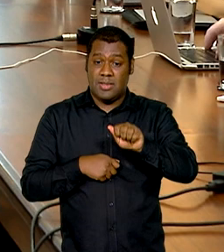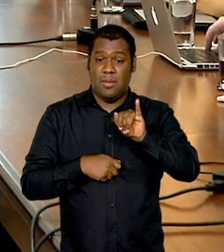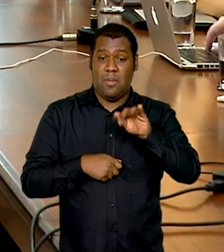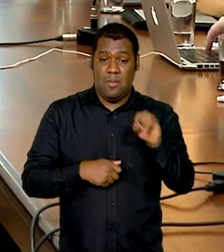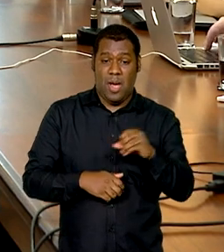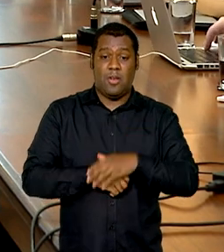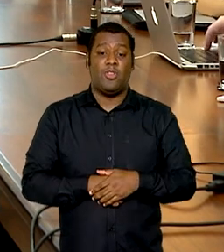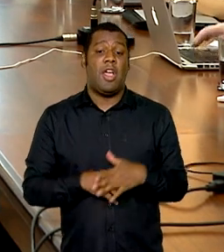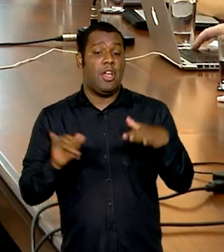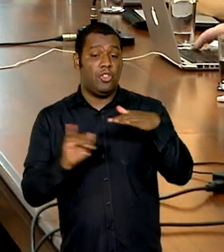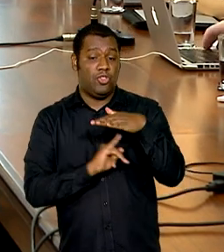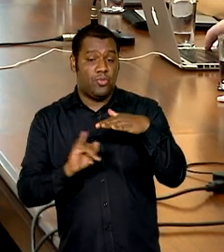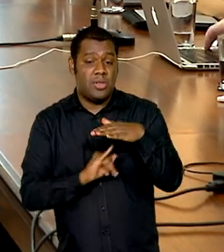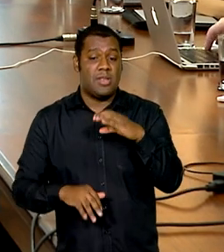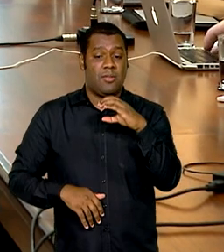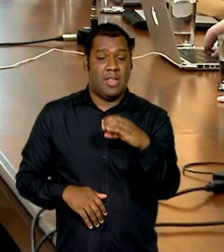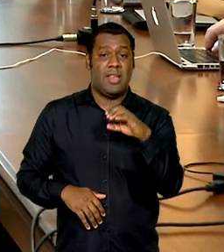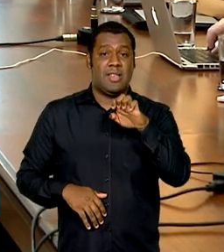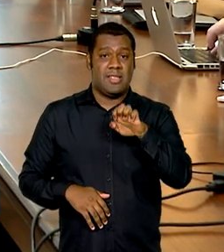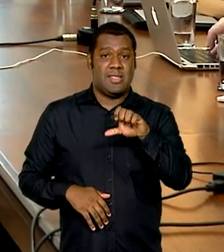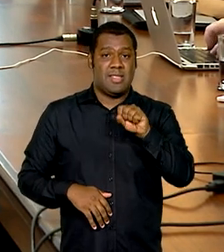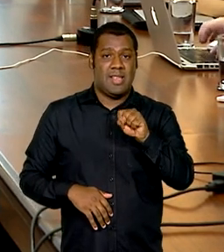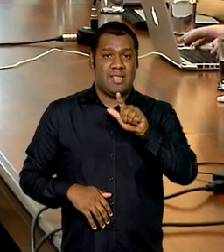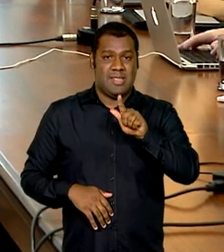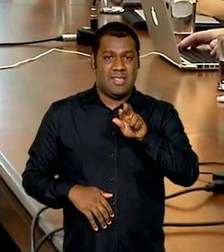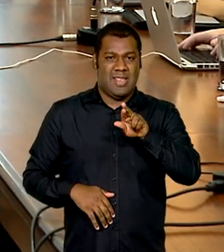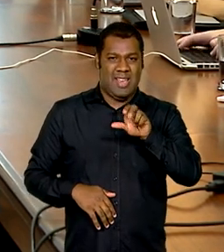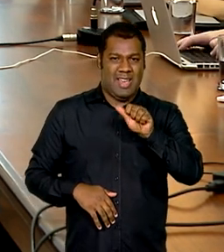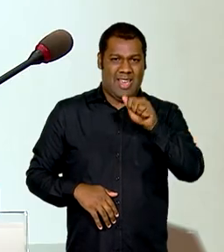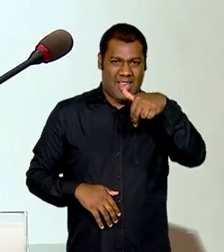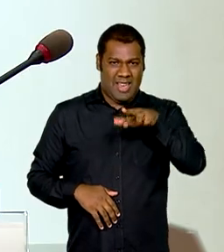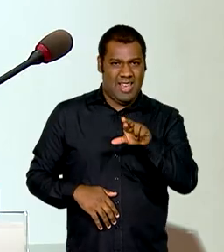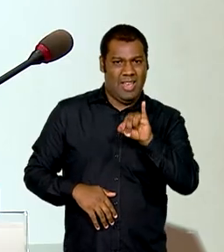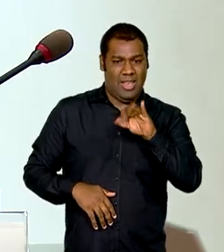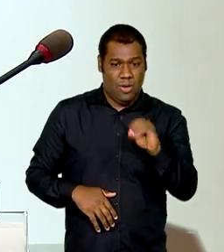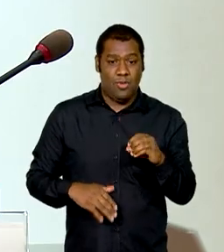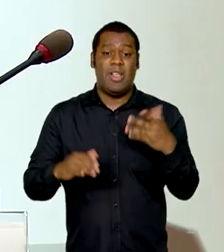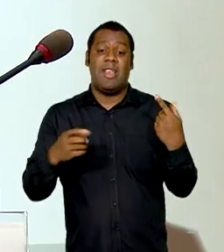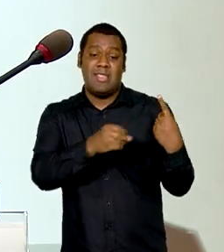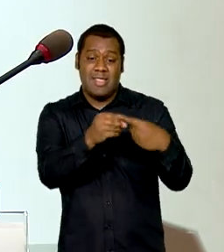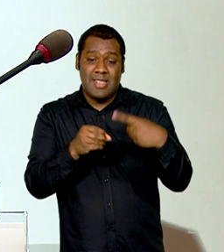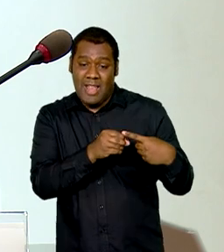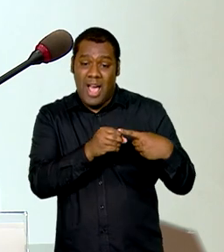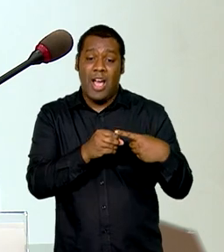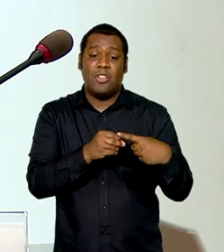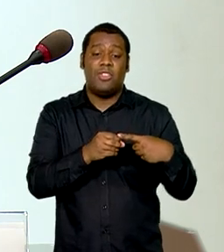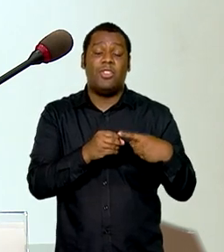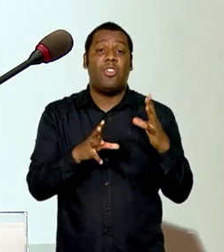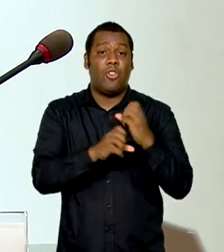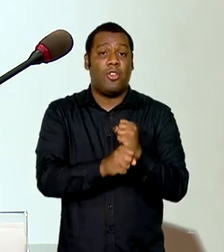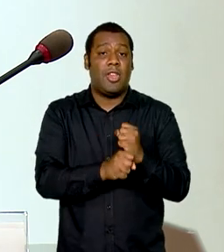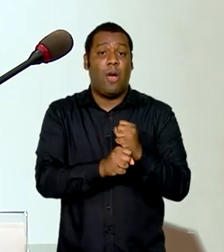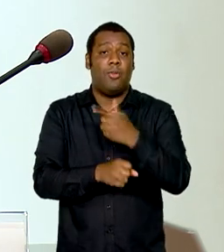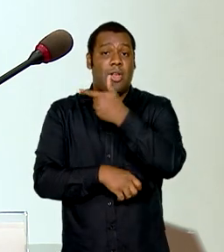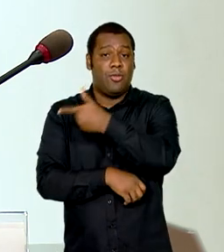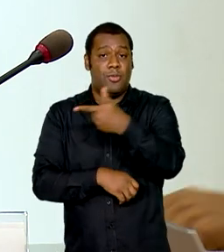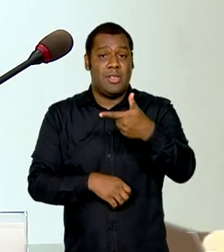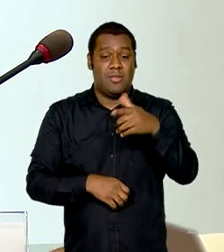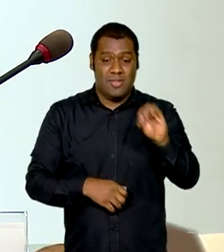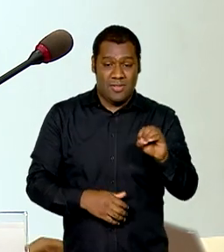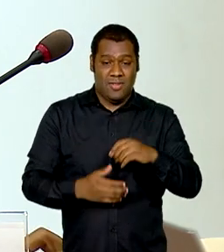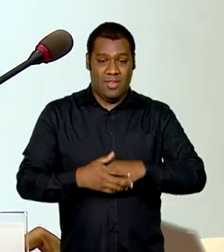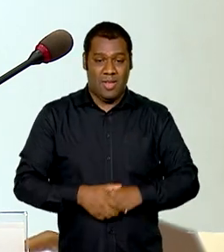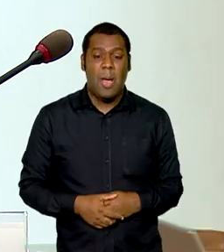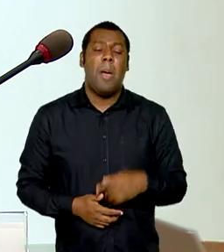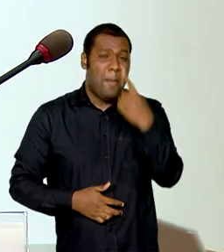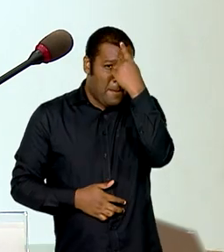Fundação Sesgran Rio, em 220 cidades pelo país. Adicionando protocolos de segurança, inclusive ao que é feito no Enem, por exemplo,